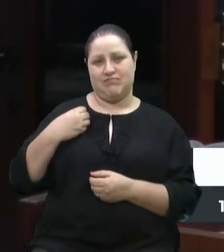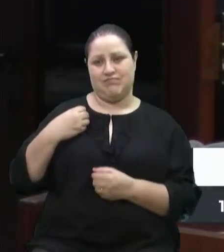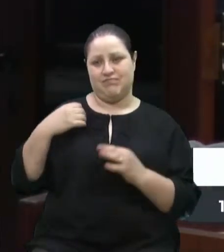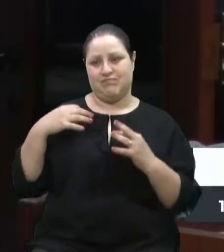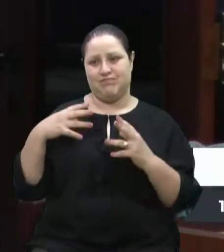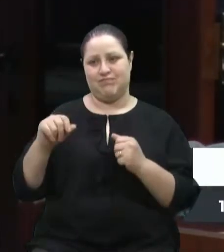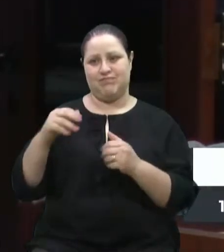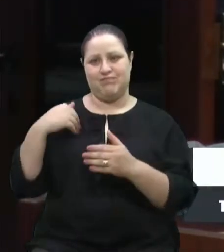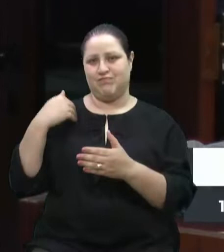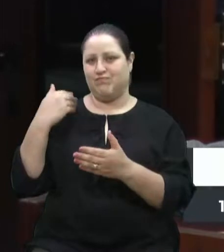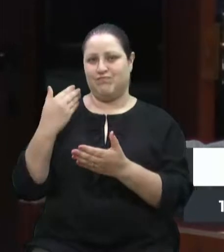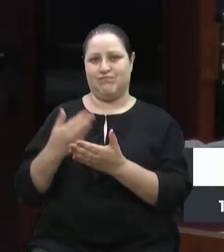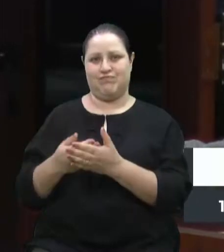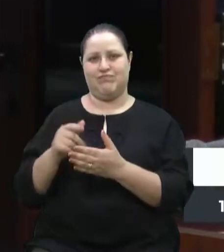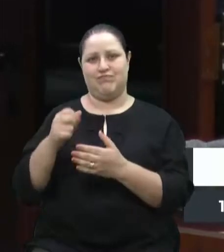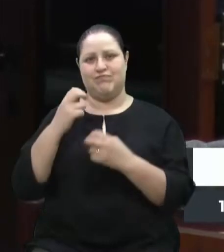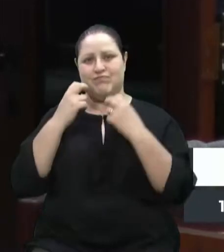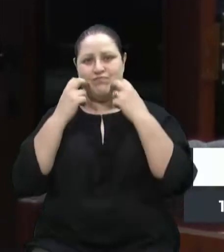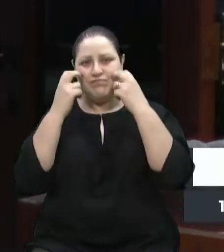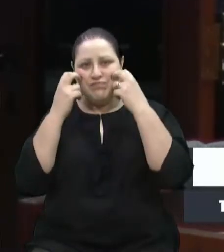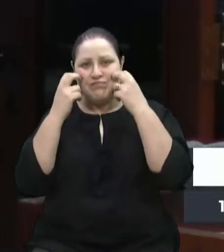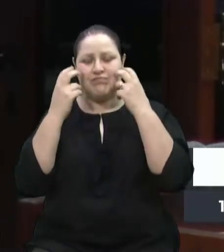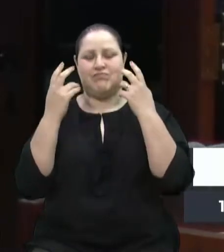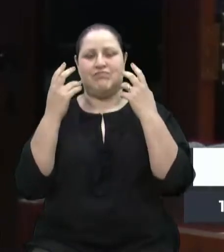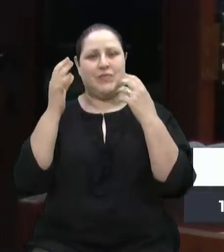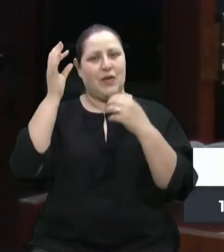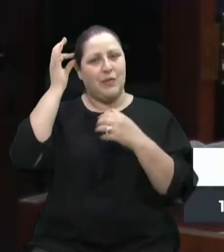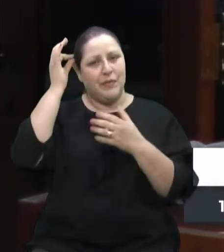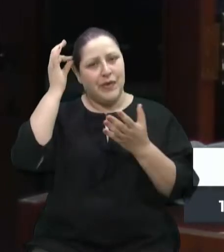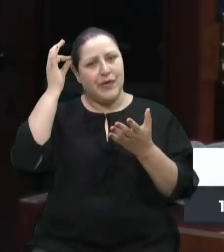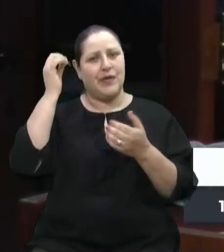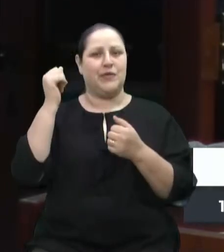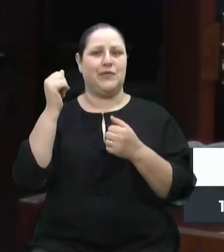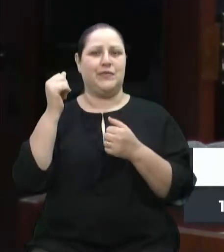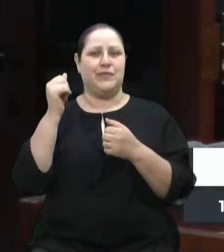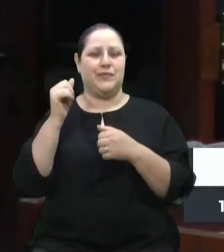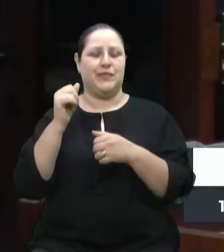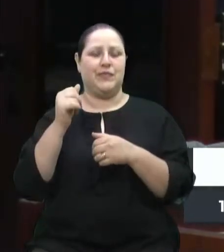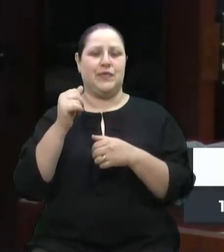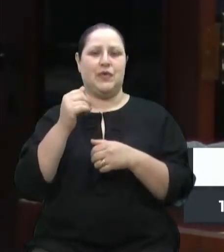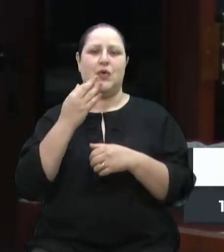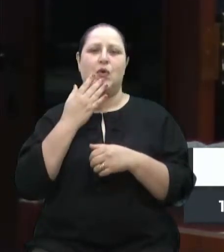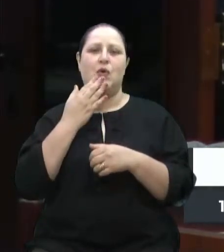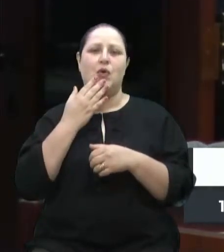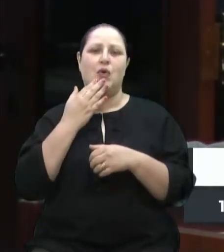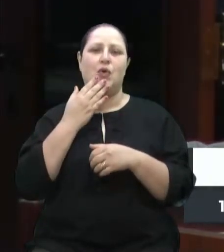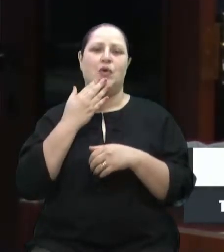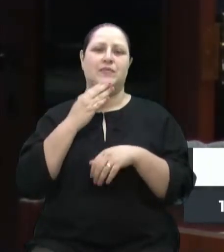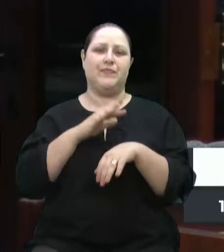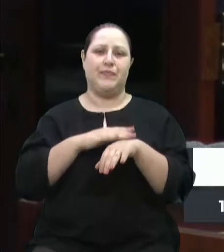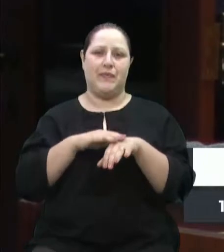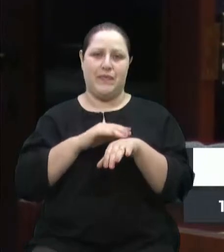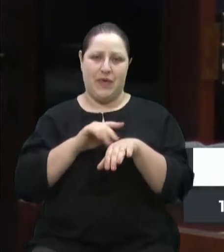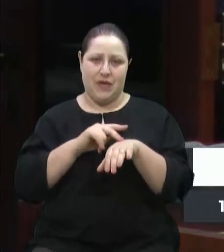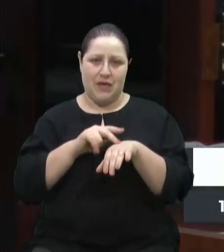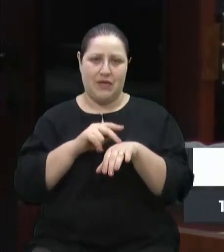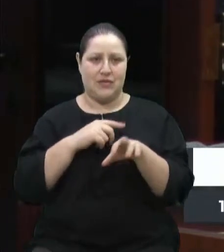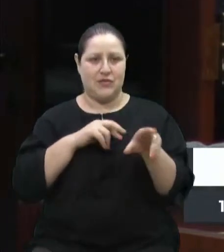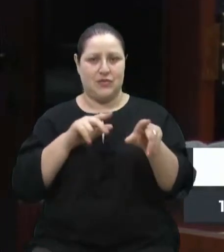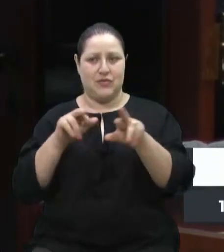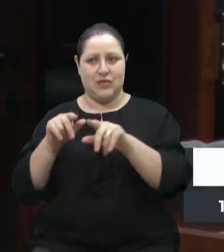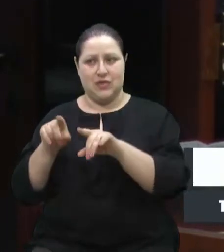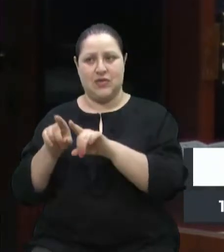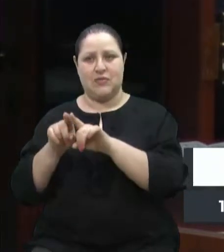vergonhas do nosso cabelo, da nossa cor, das nossas diferenças e daquilo que nos faz únicas,